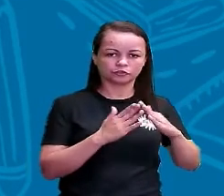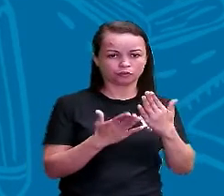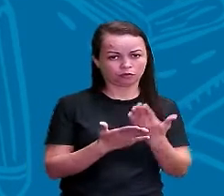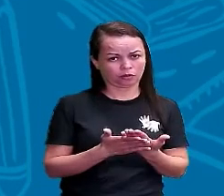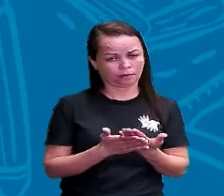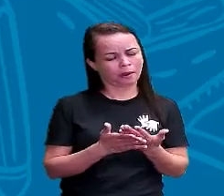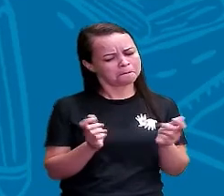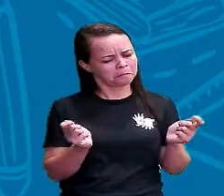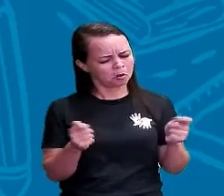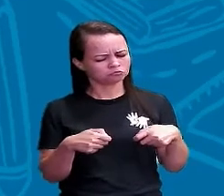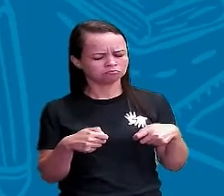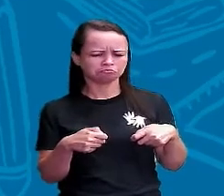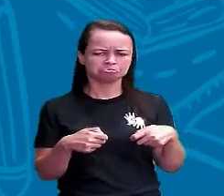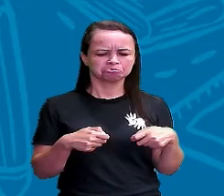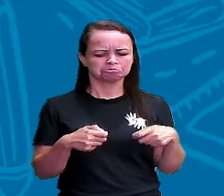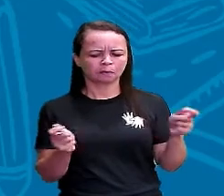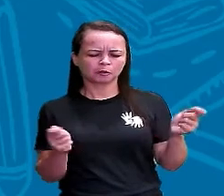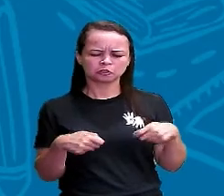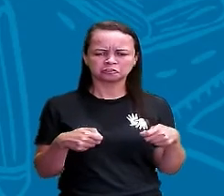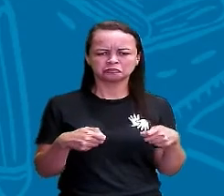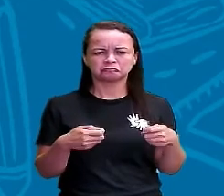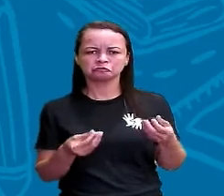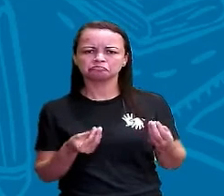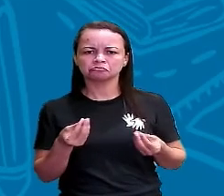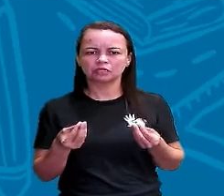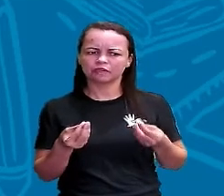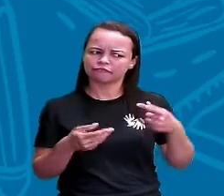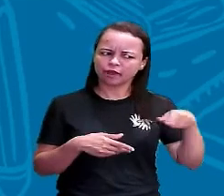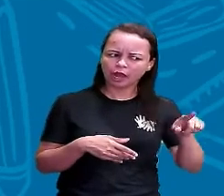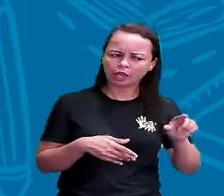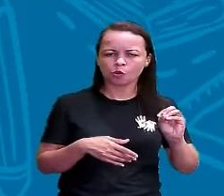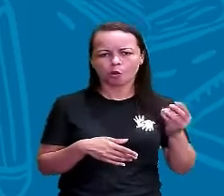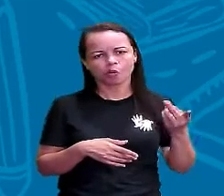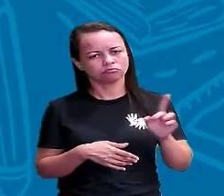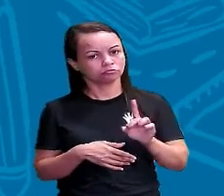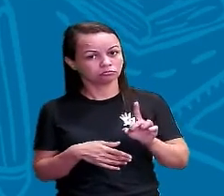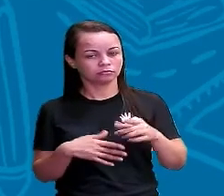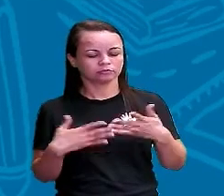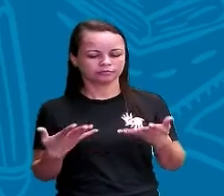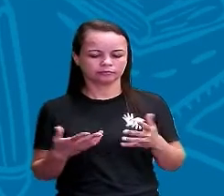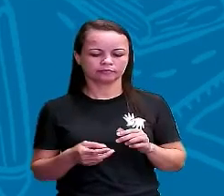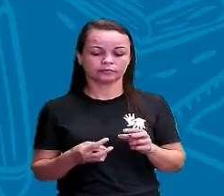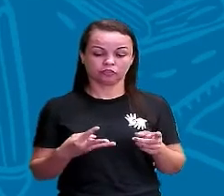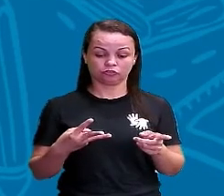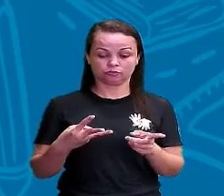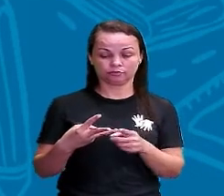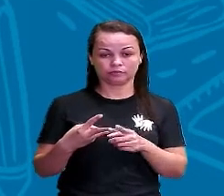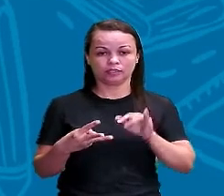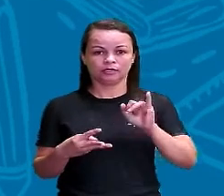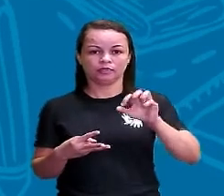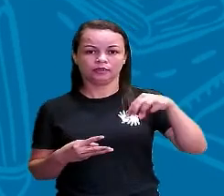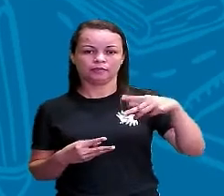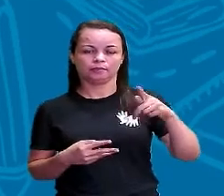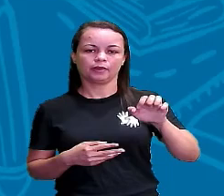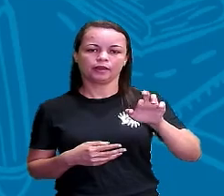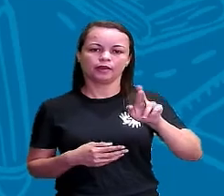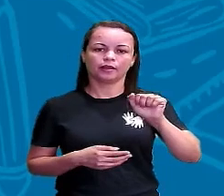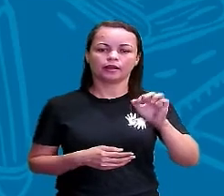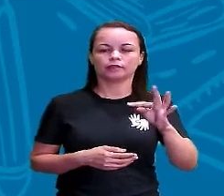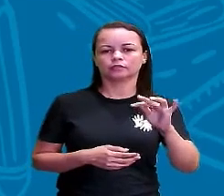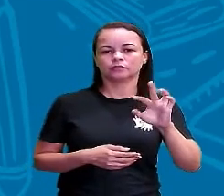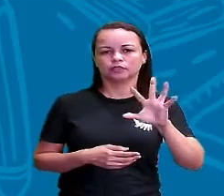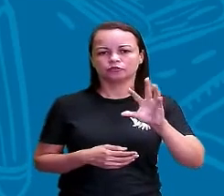certeza. Por isso, não é indicativo. É uma possibilidade subjuntiva. Já o imperativo, ele vai indicar uma ordem, um